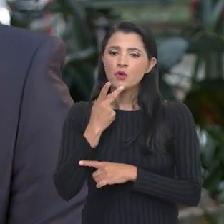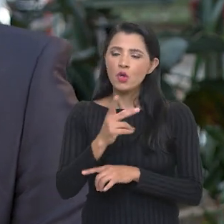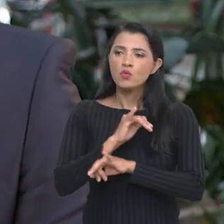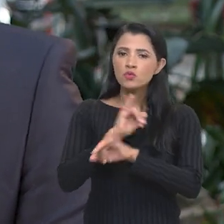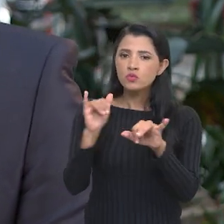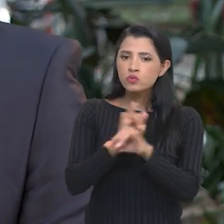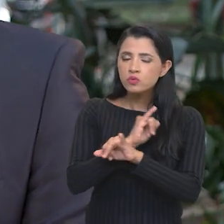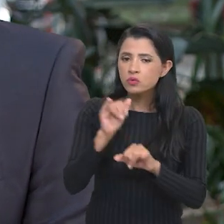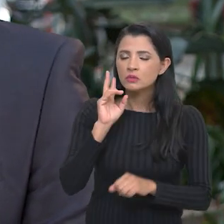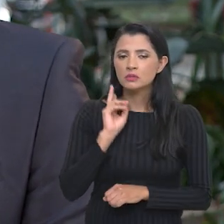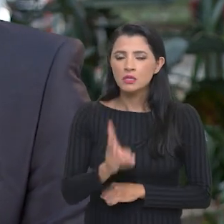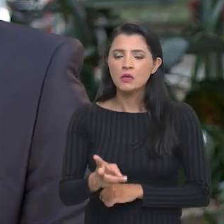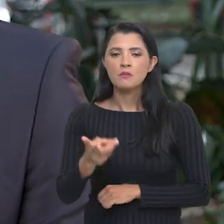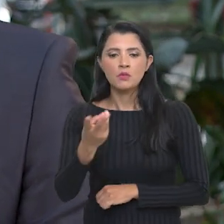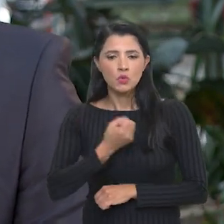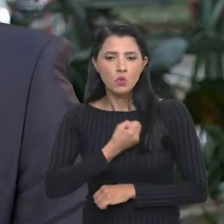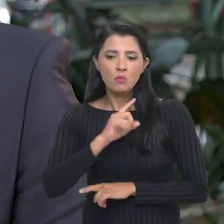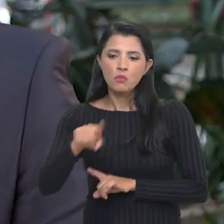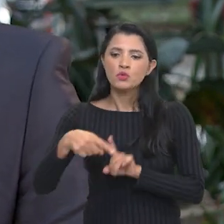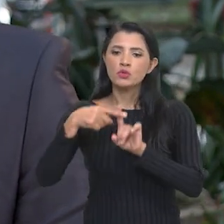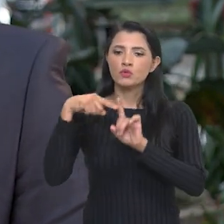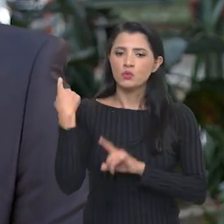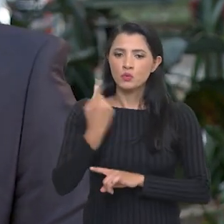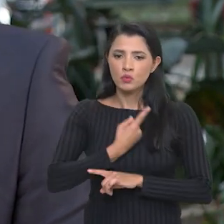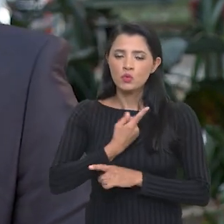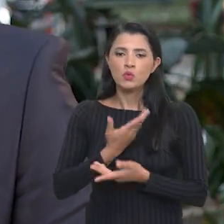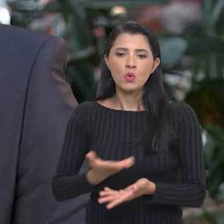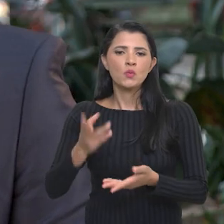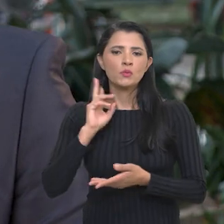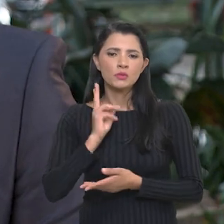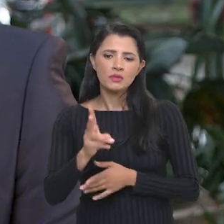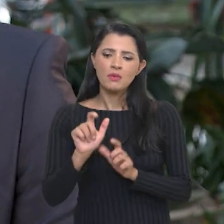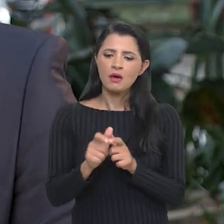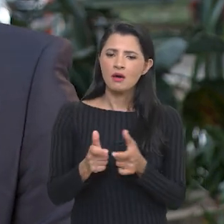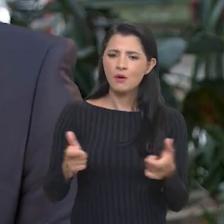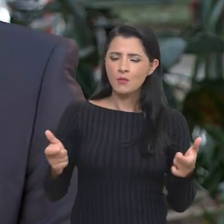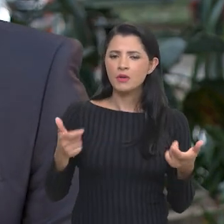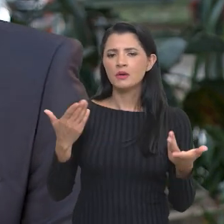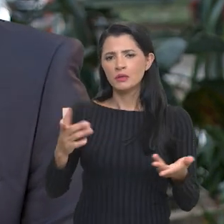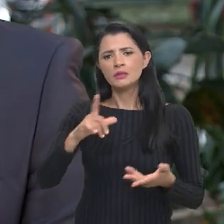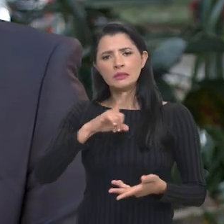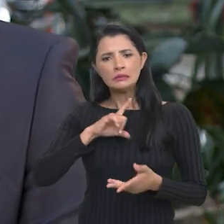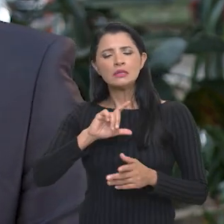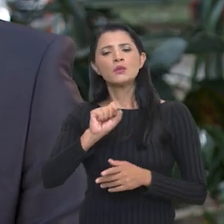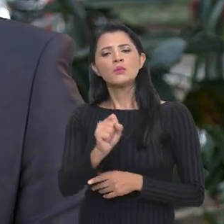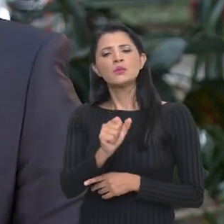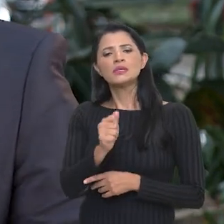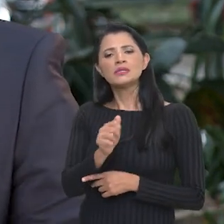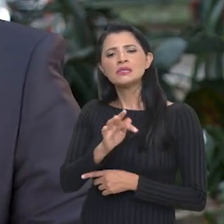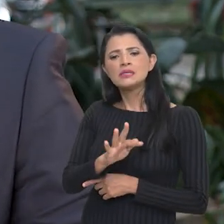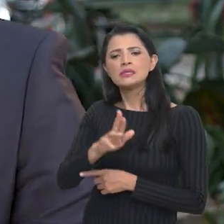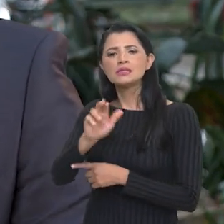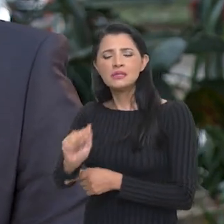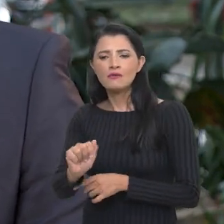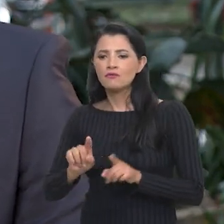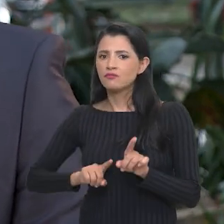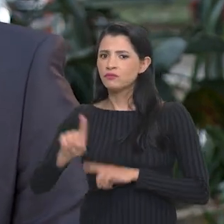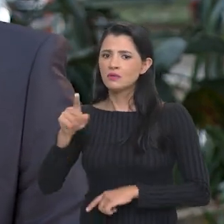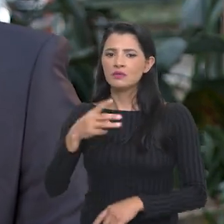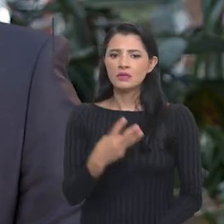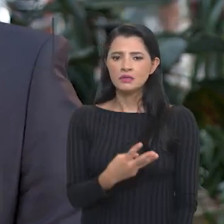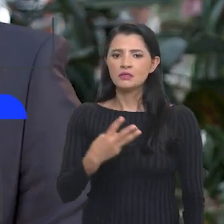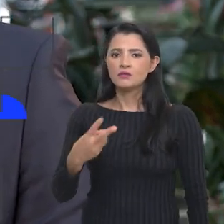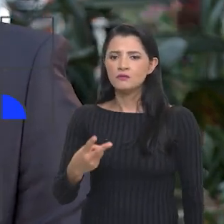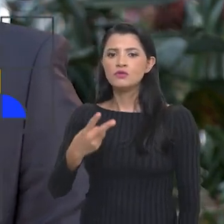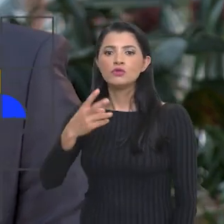Cada vez que eu faço a divulgação de números tão positivos da nossa safra, cada vez aumenta mais. Teremos uma safra recorde,